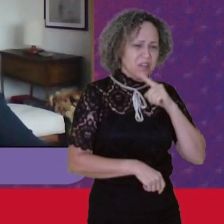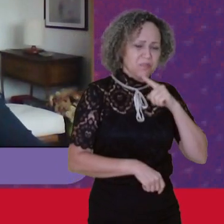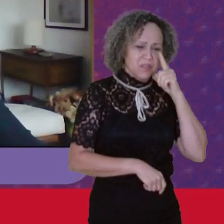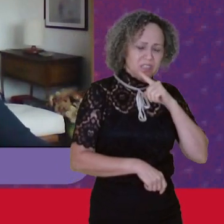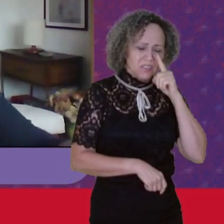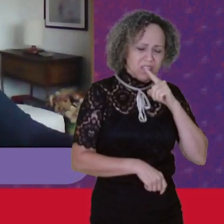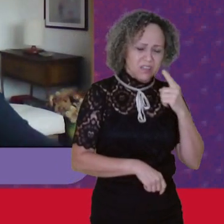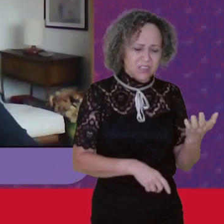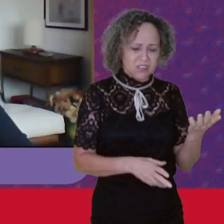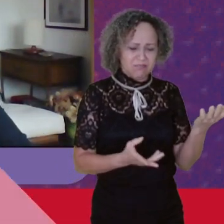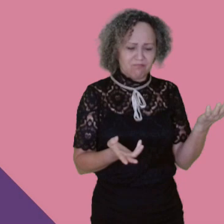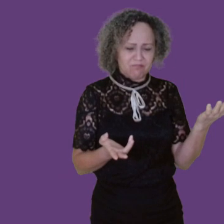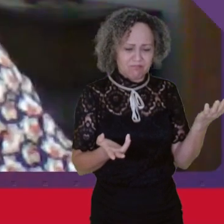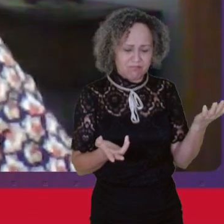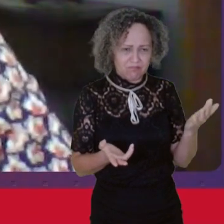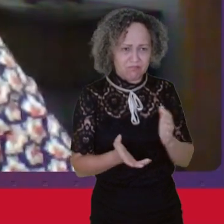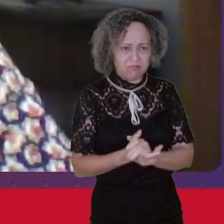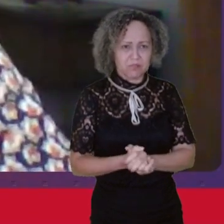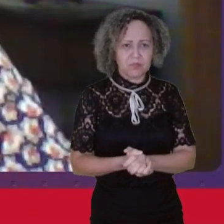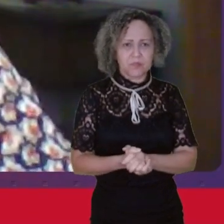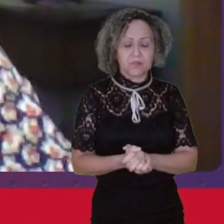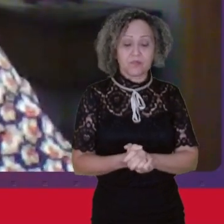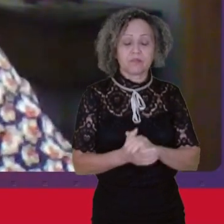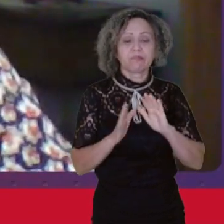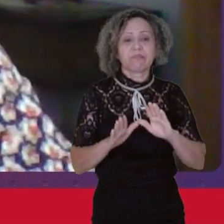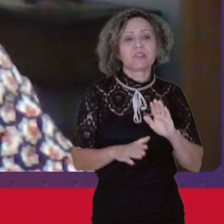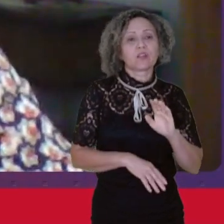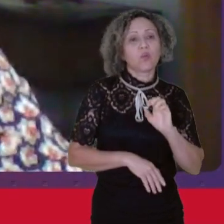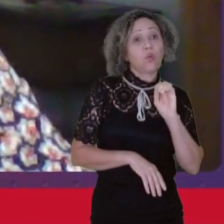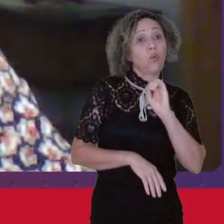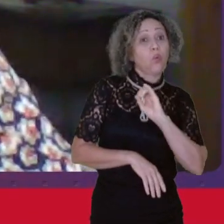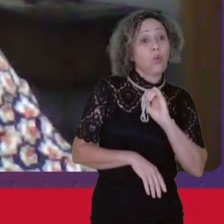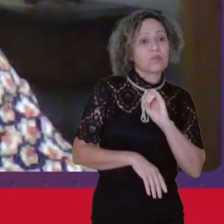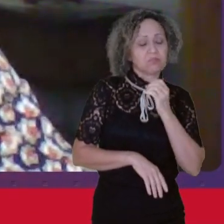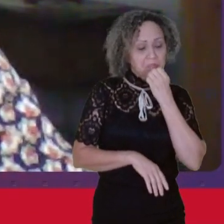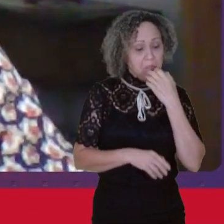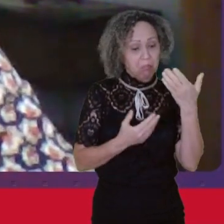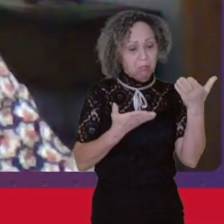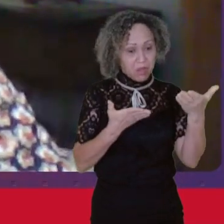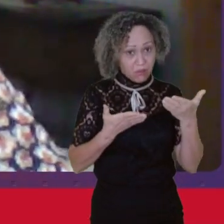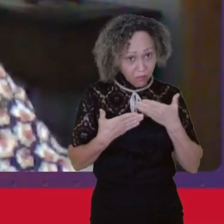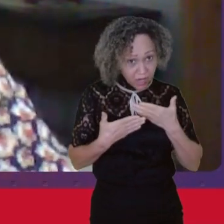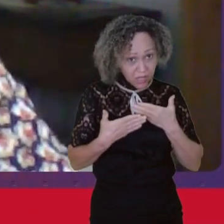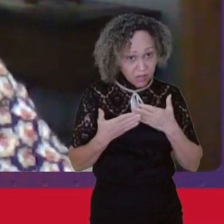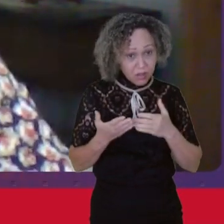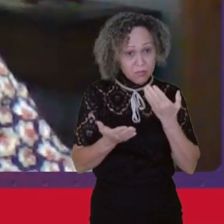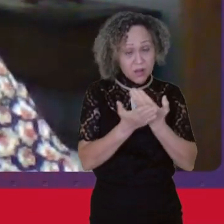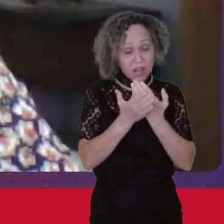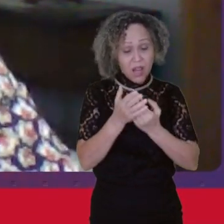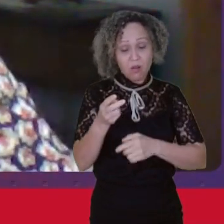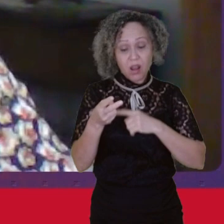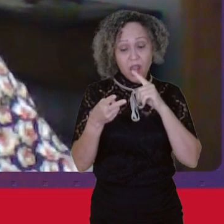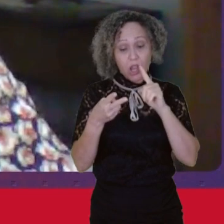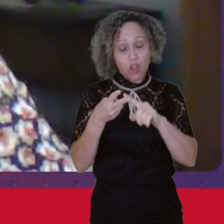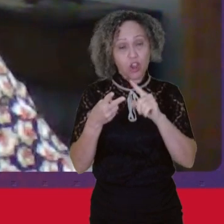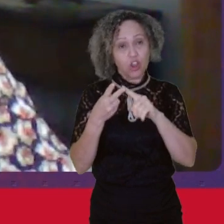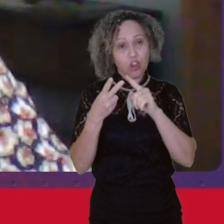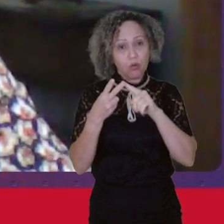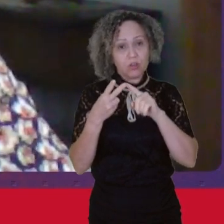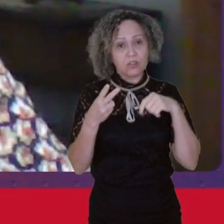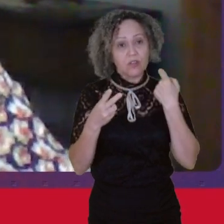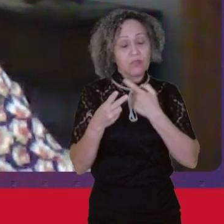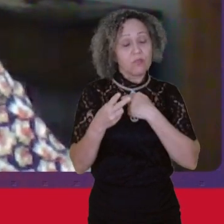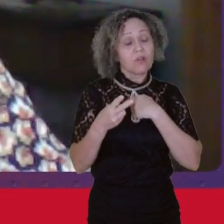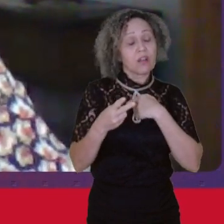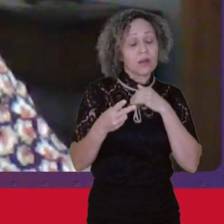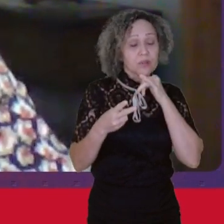dizer isso Olá Sejam todas Bem-vindas Para a aula 2 Hoje nós vamos Falar sobre a divisão Sexual do